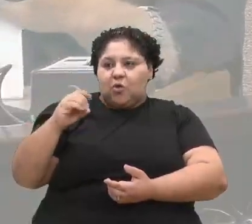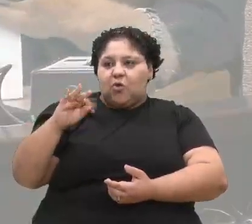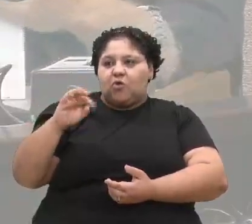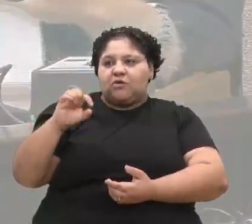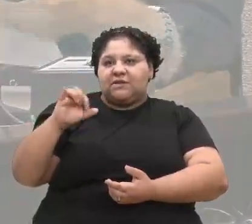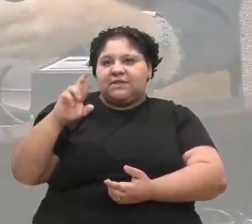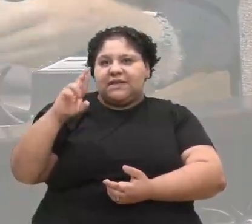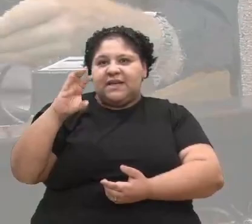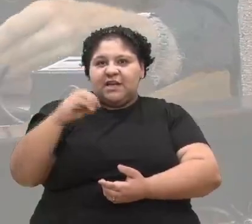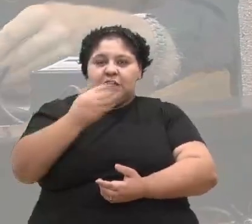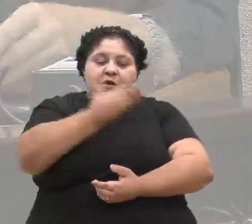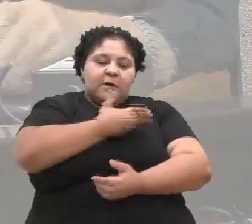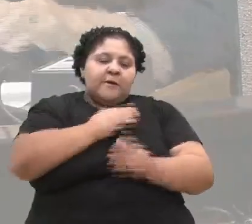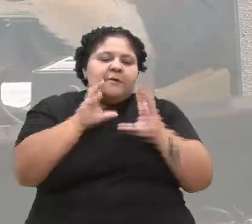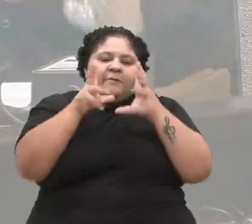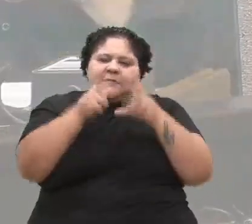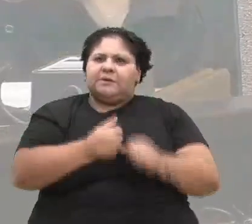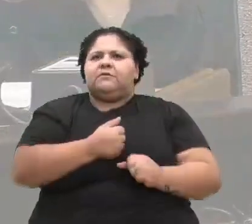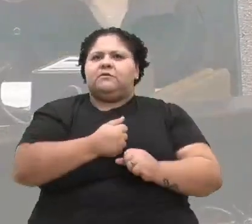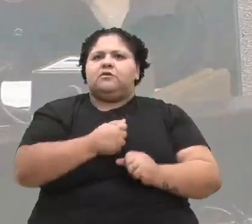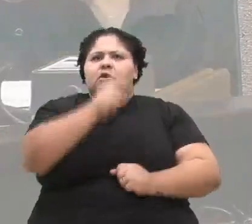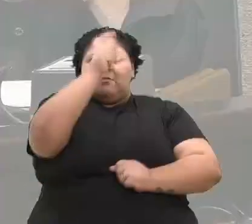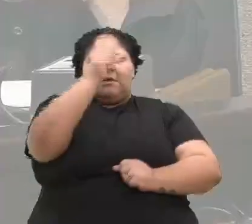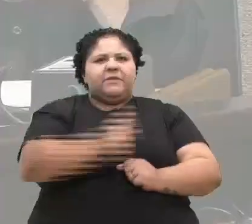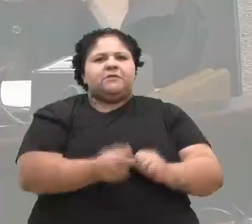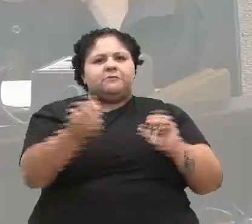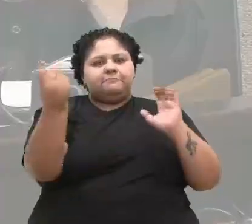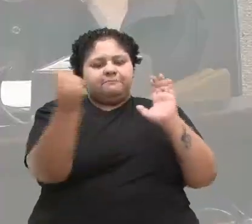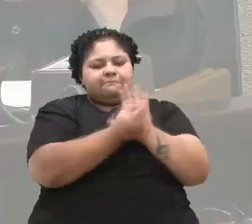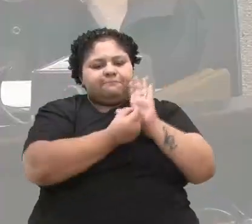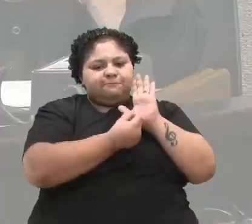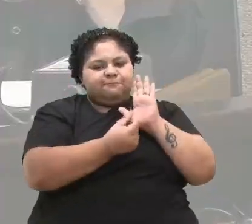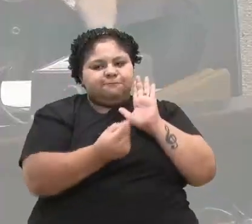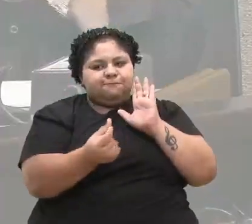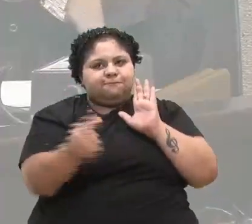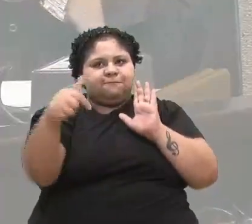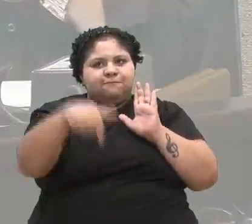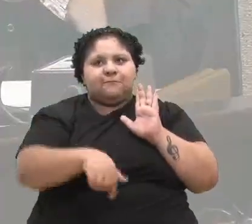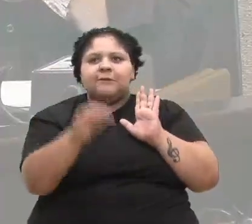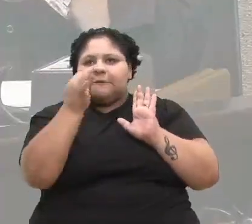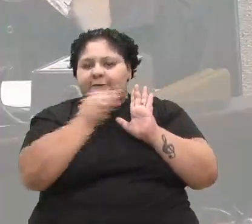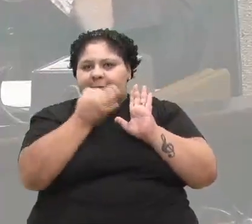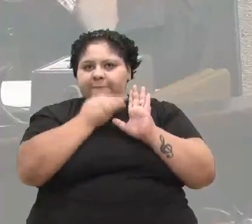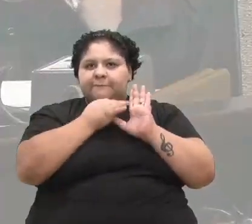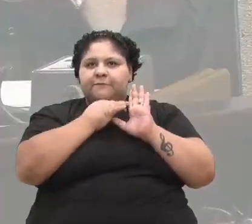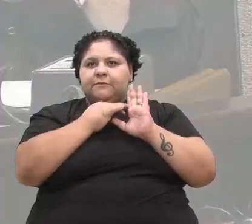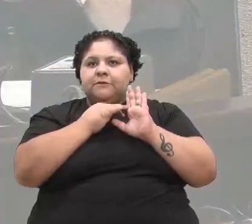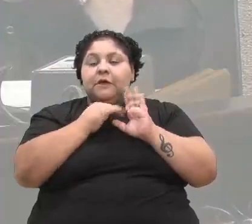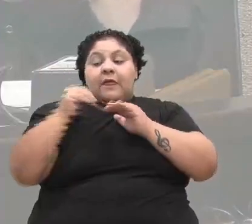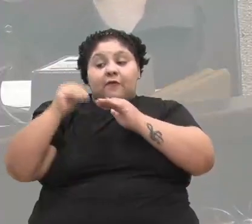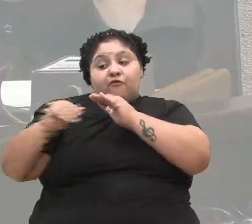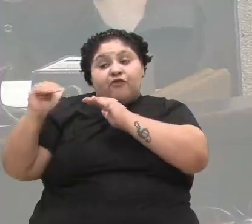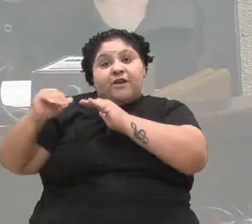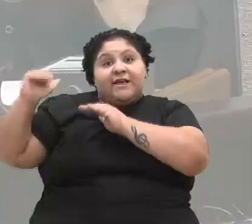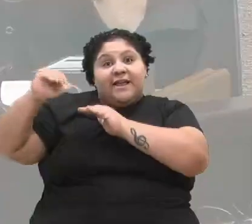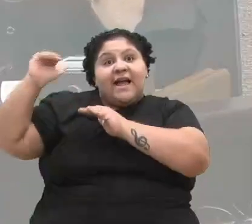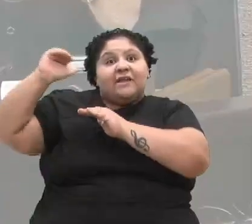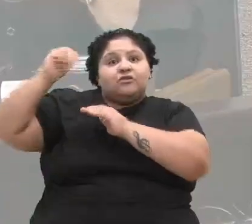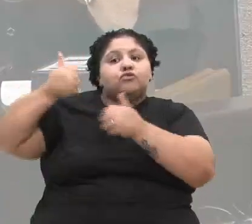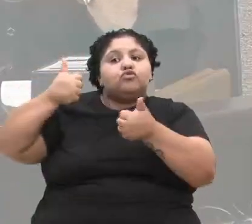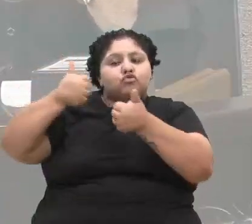uma pessoa que deixa um grande legado à nossa sociedade caxiense. Ele foi filiado, o vereador Filipe, por muitos anos no MDB.